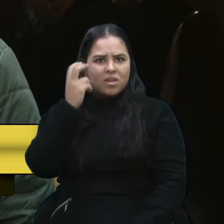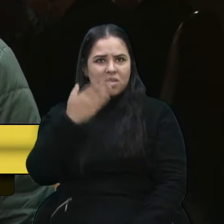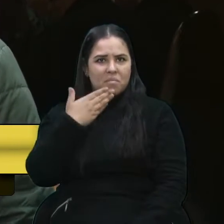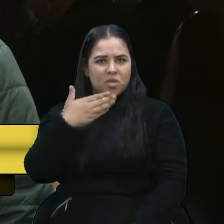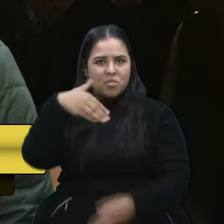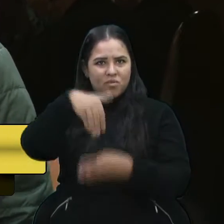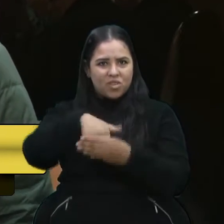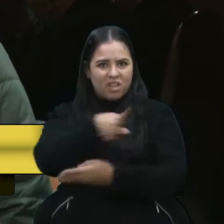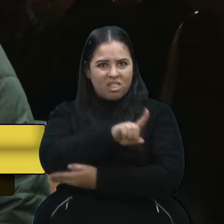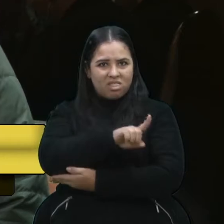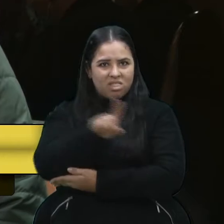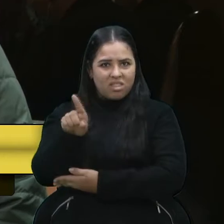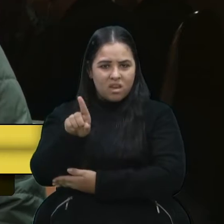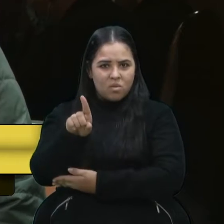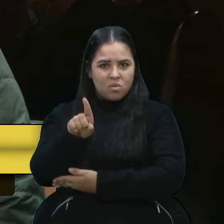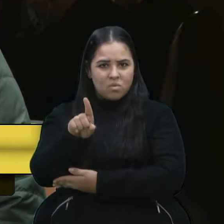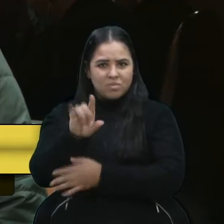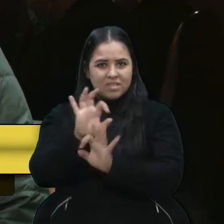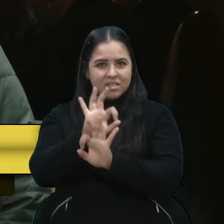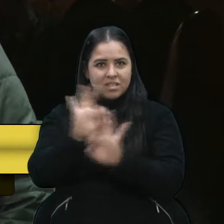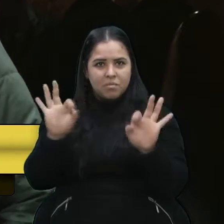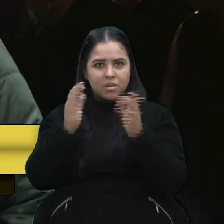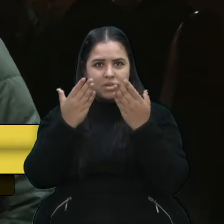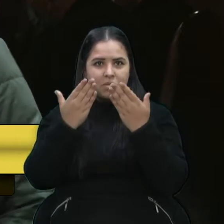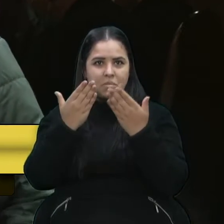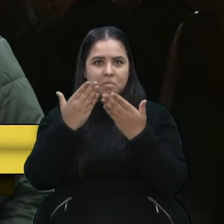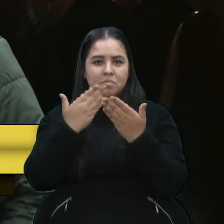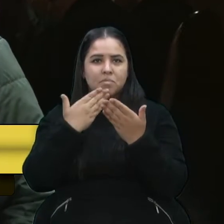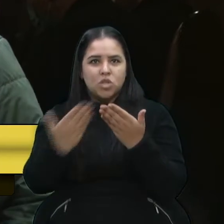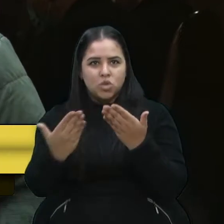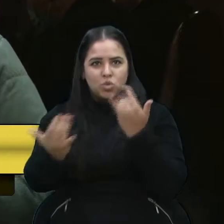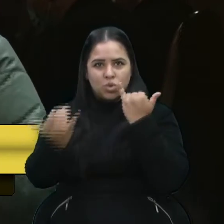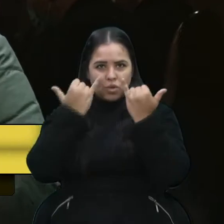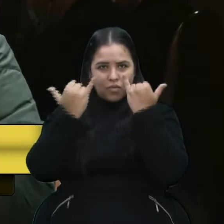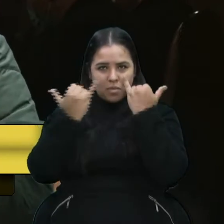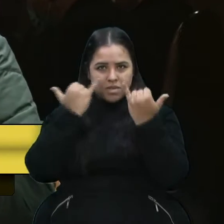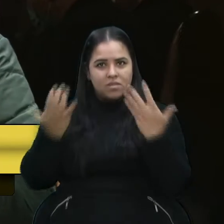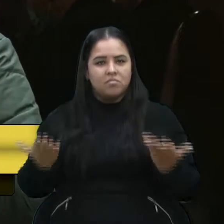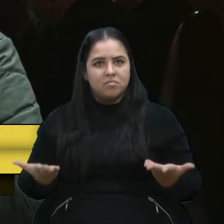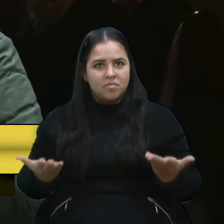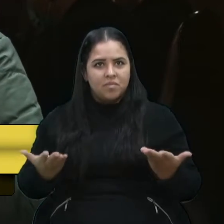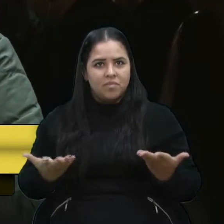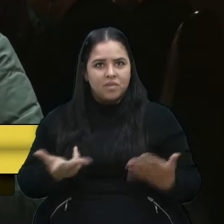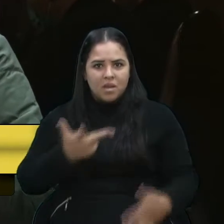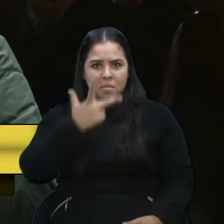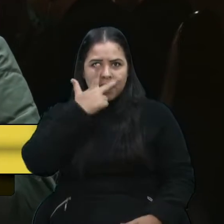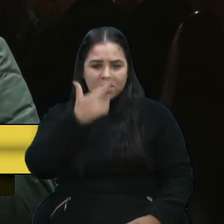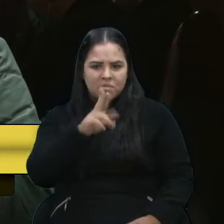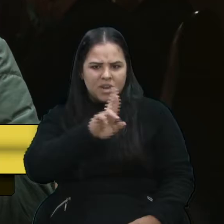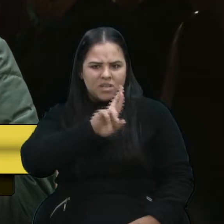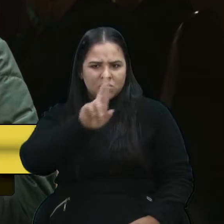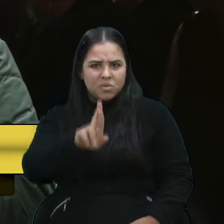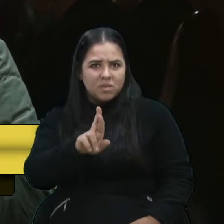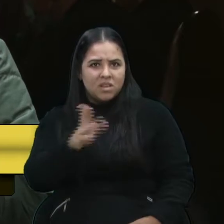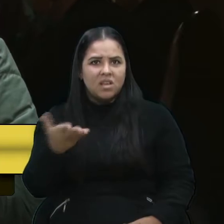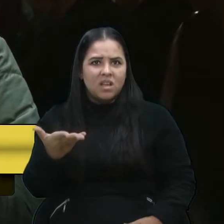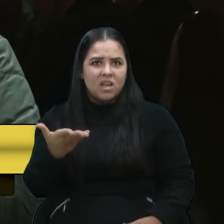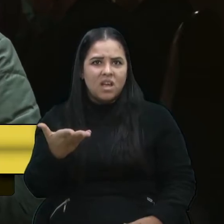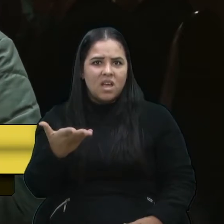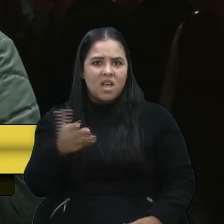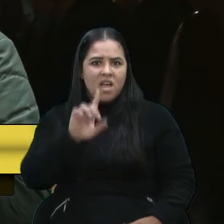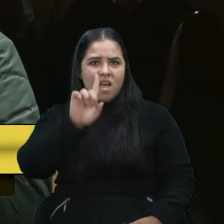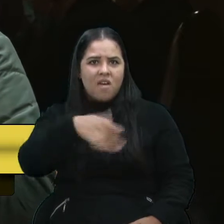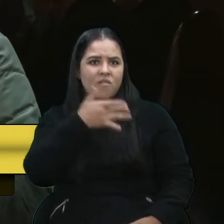simples pedidos de informações. Simples pedidos de Parece que para responder um pedido de informação é mais fácil